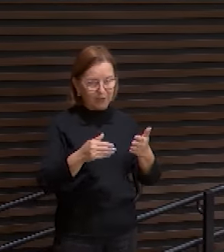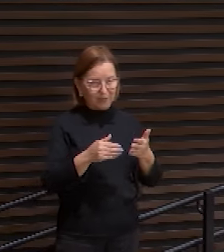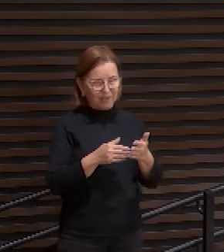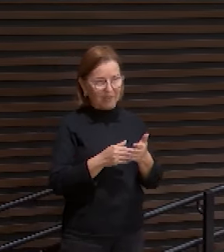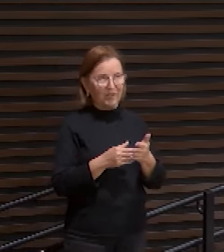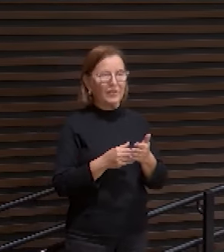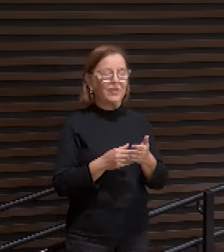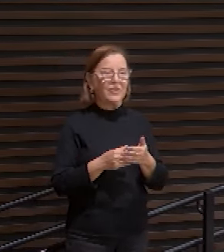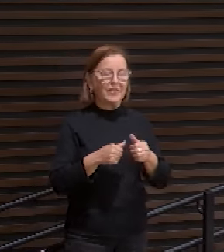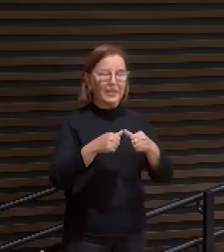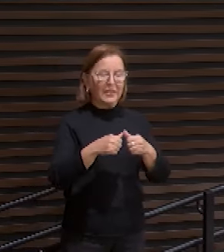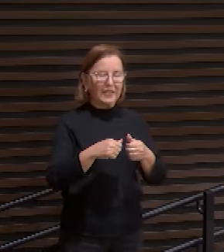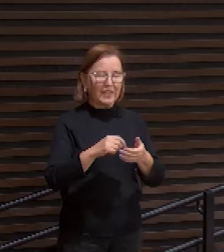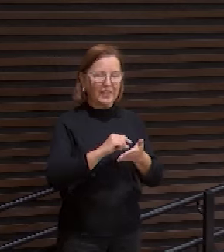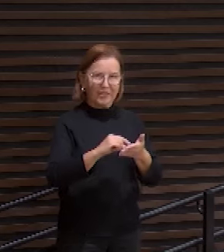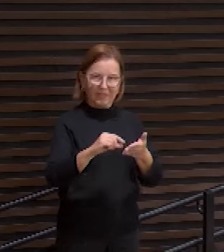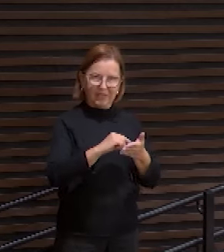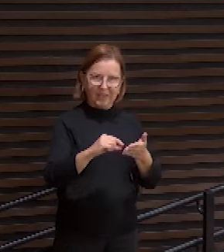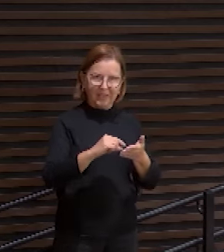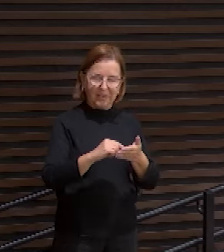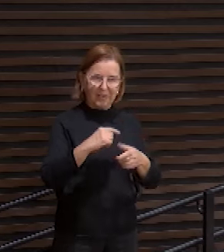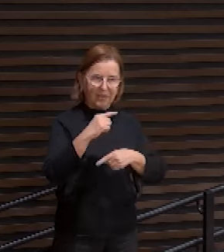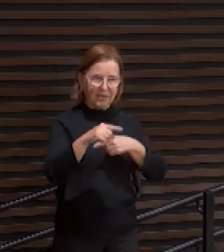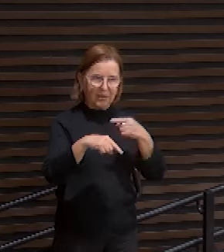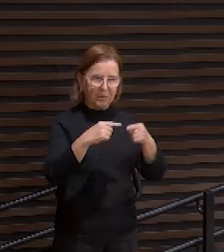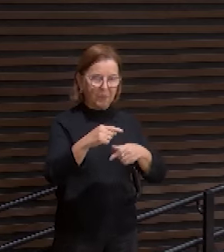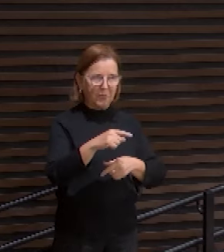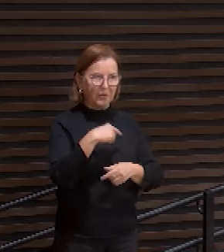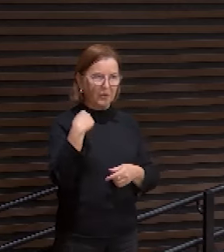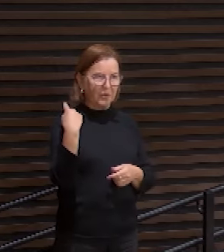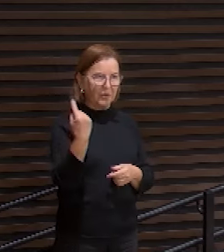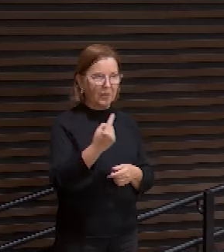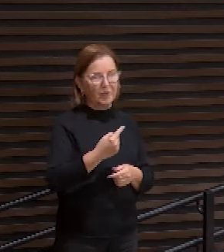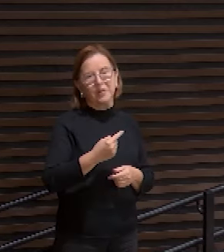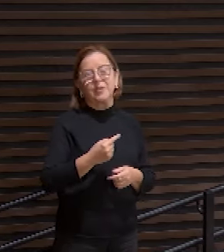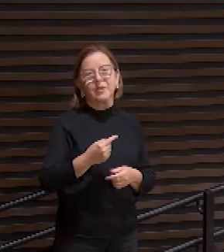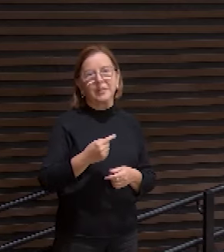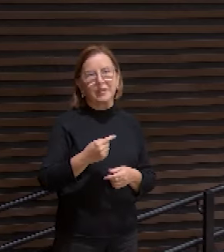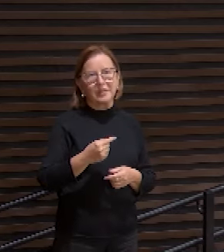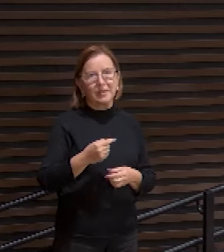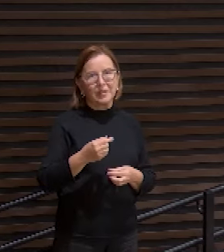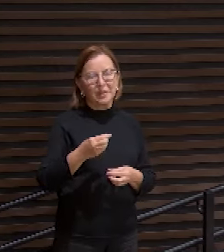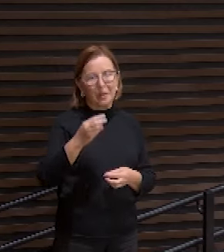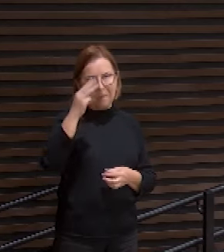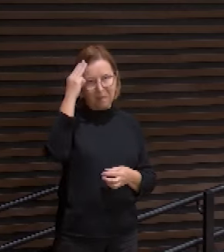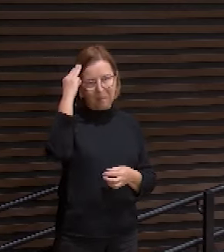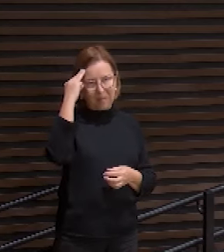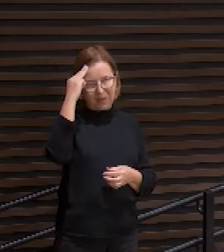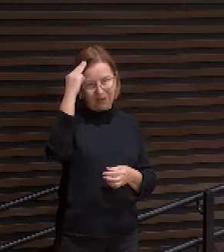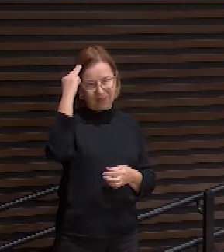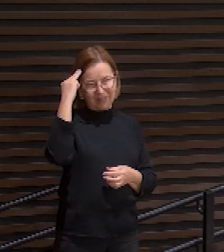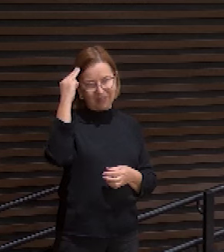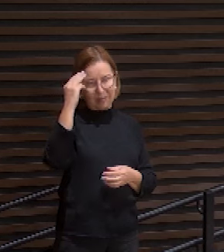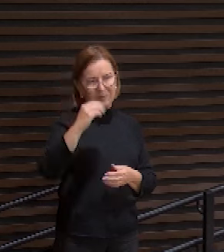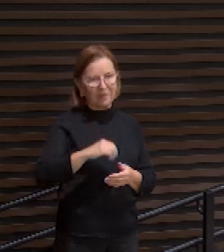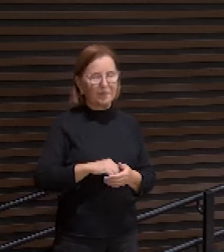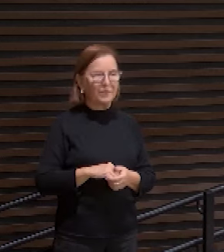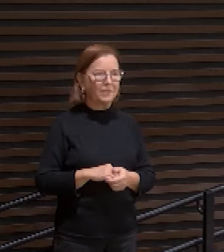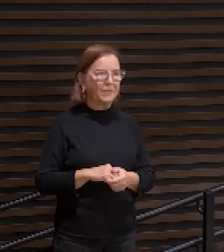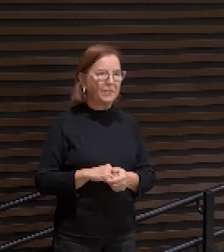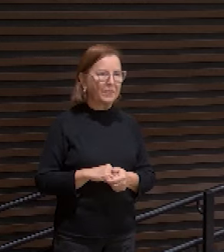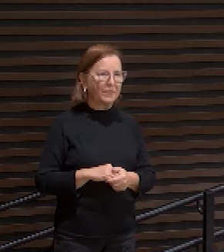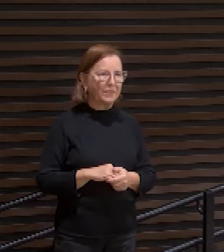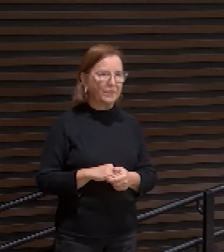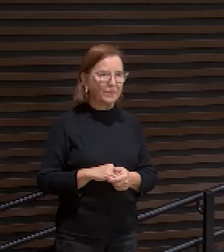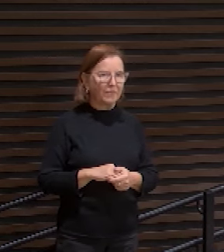São 15 versículos, e depois nós meditamos no que aqui está. Isaías, capítulo 52, verso 13,